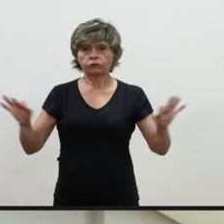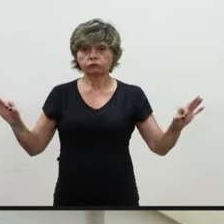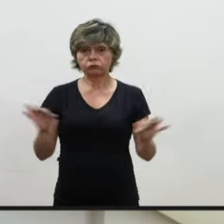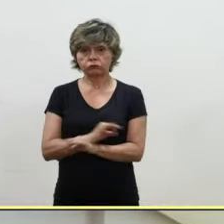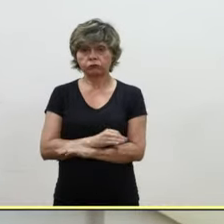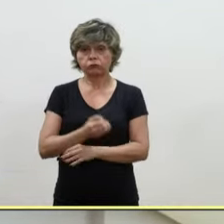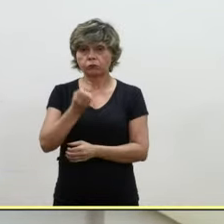hora do dia. Tchau. Obrigado.